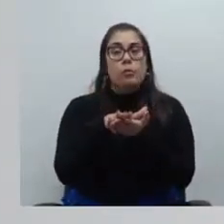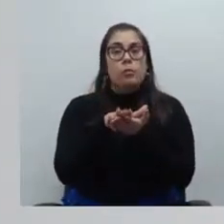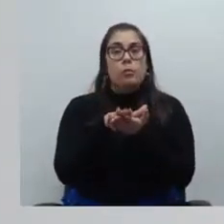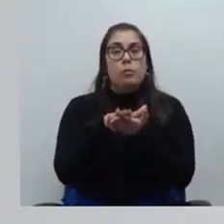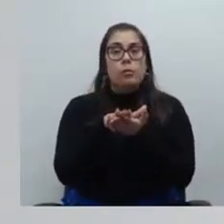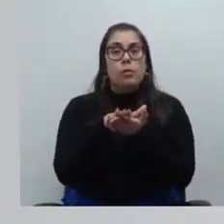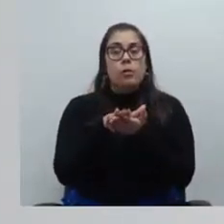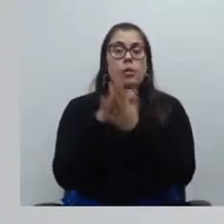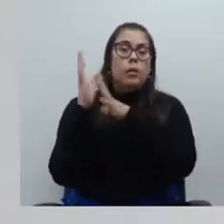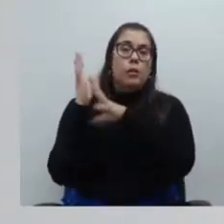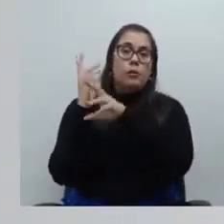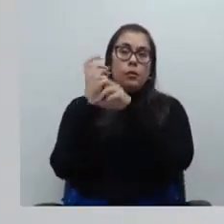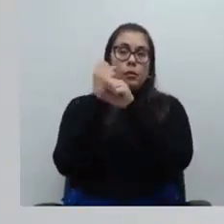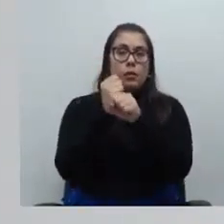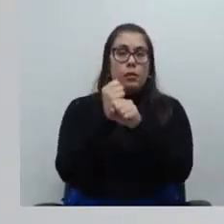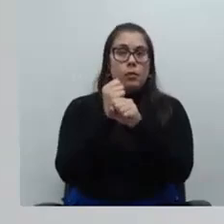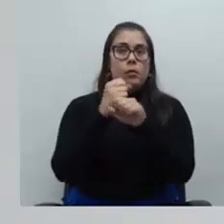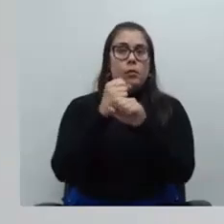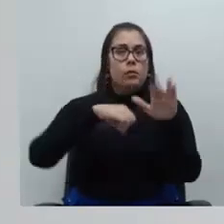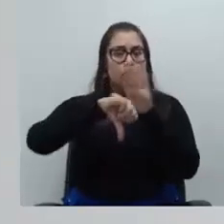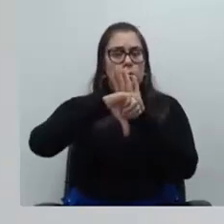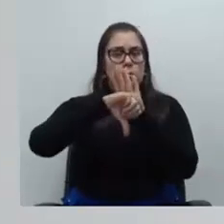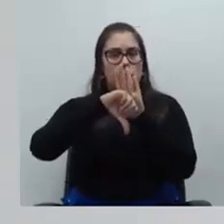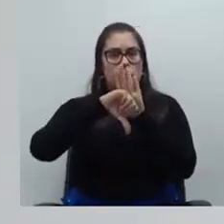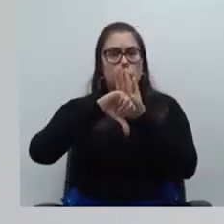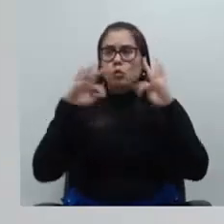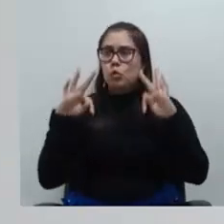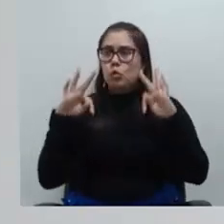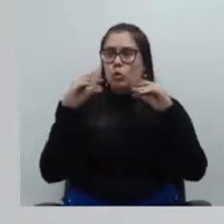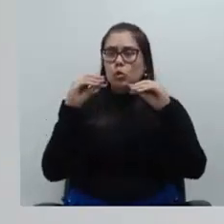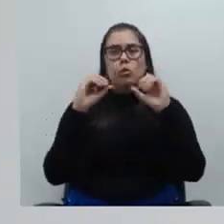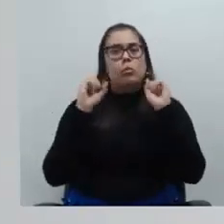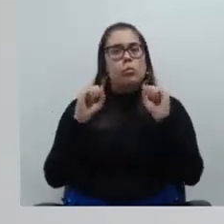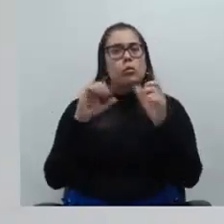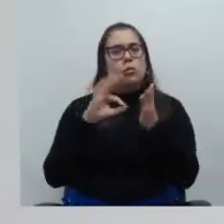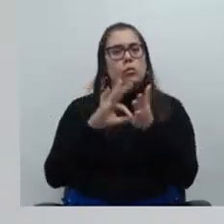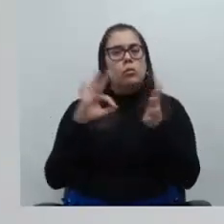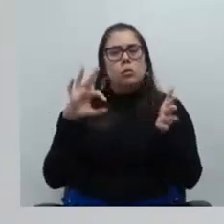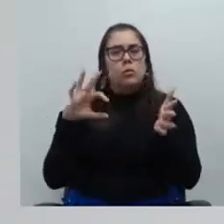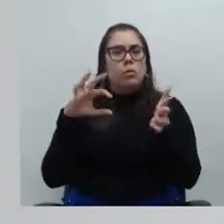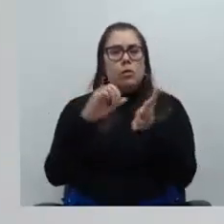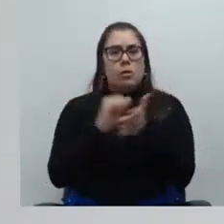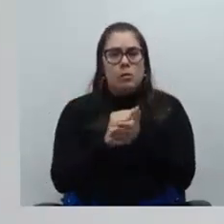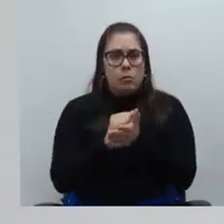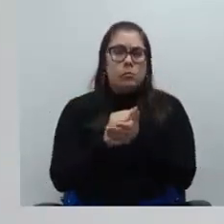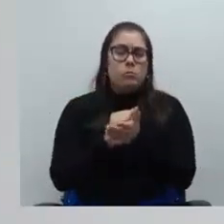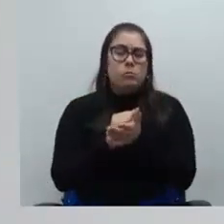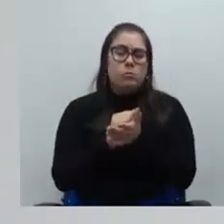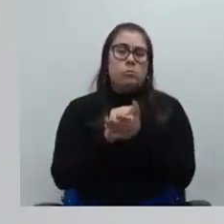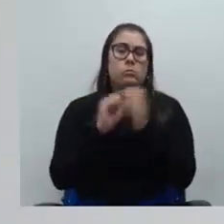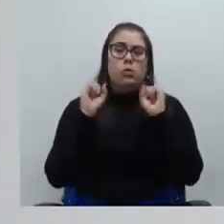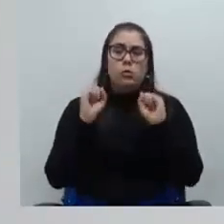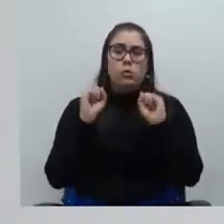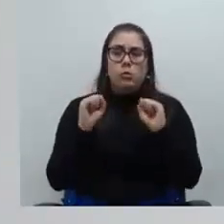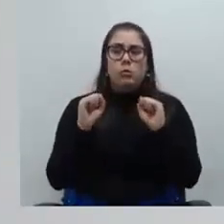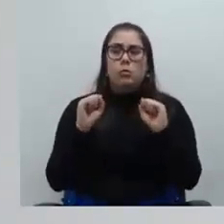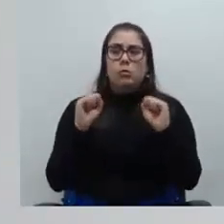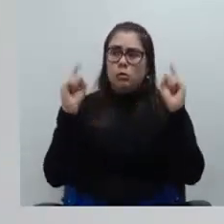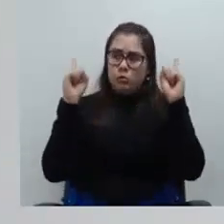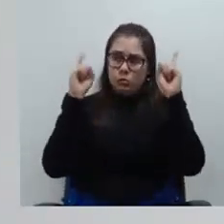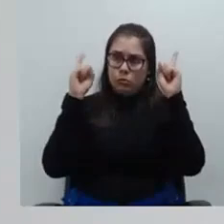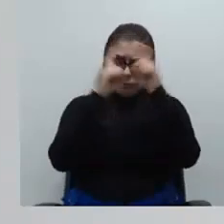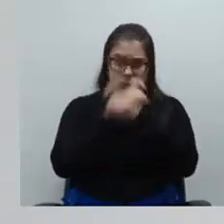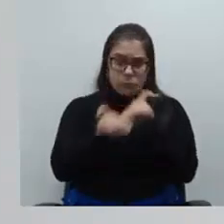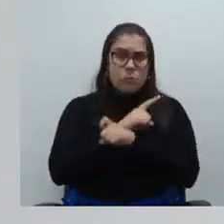revisão criminal no qual todos eles puderam se inscrever e o que é a revisão criminal se não uma atividade especial de dificuldade